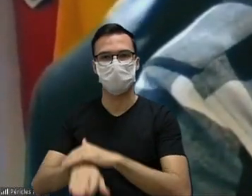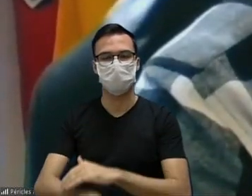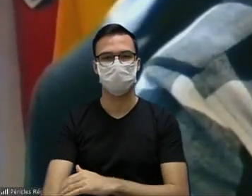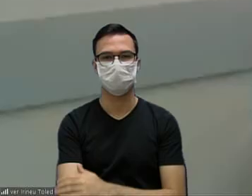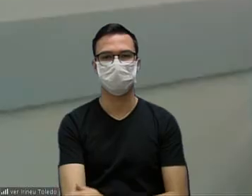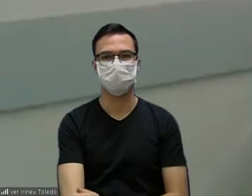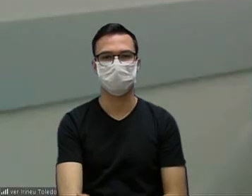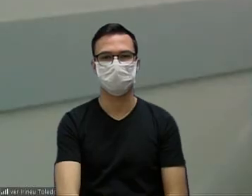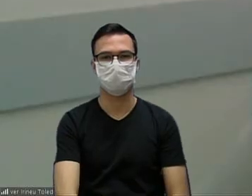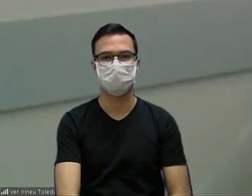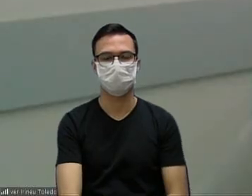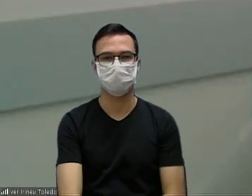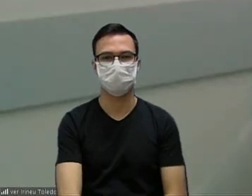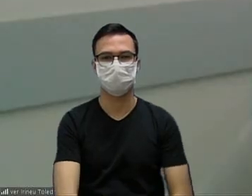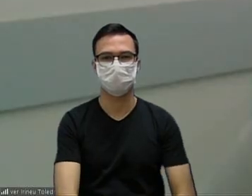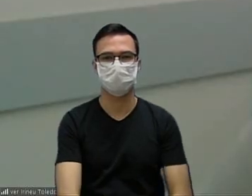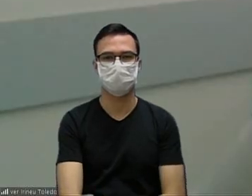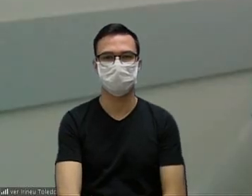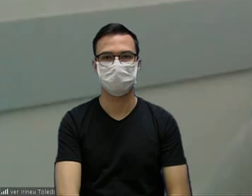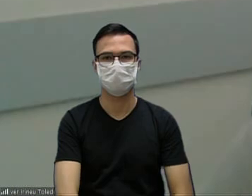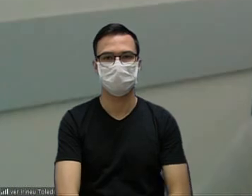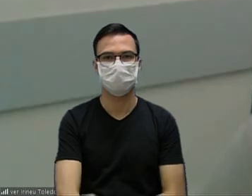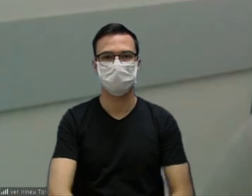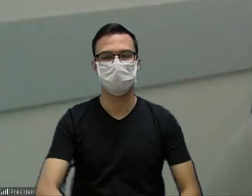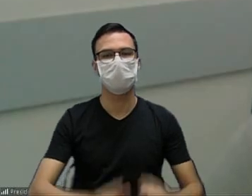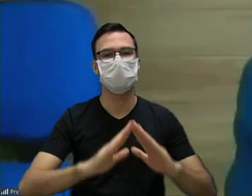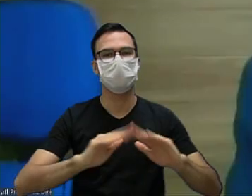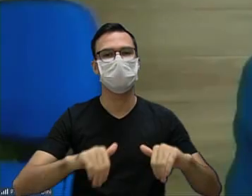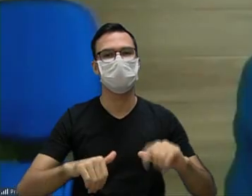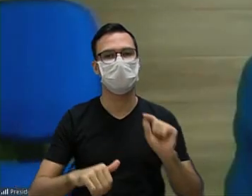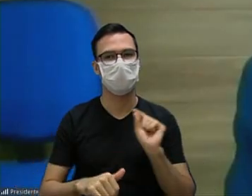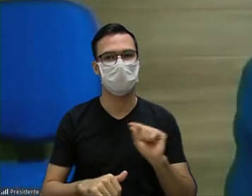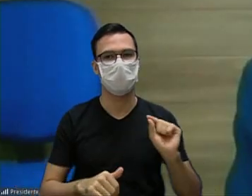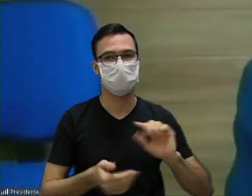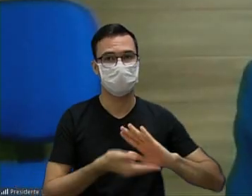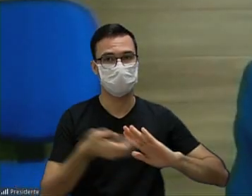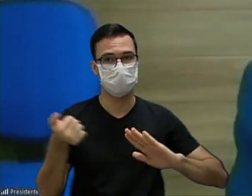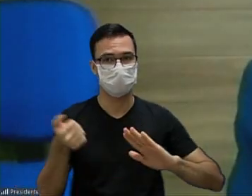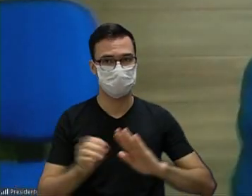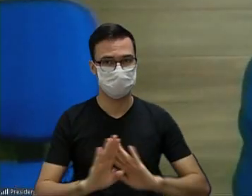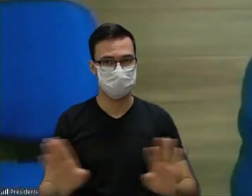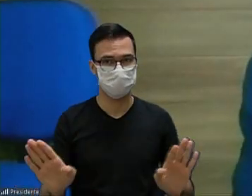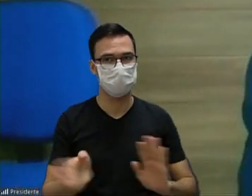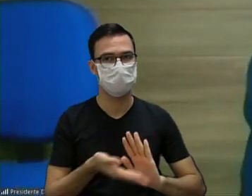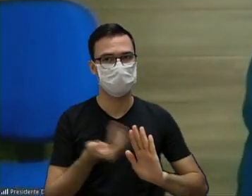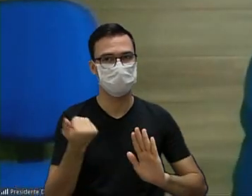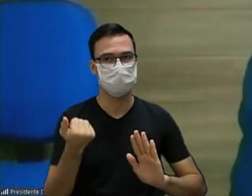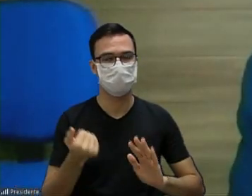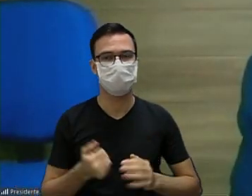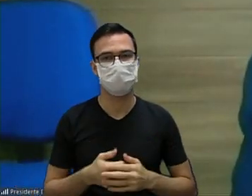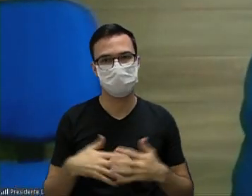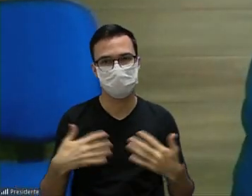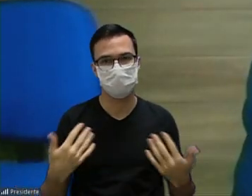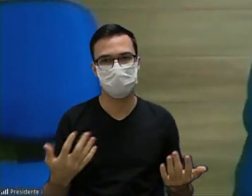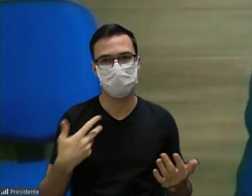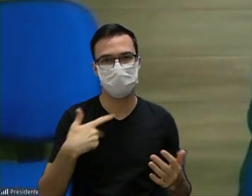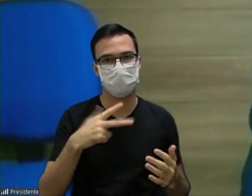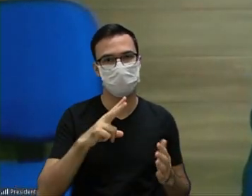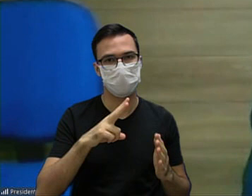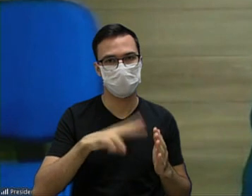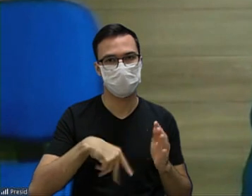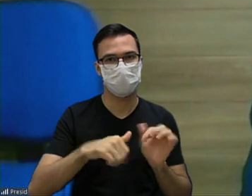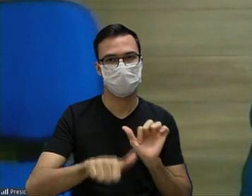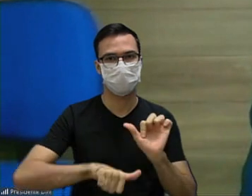sim foi pedido a retirada foi então não leia-se